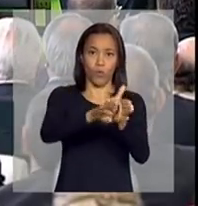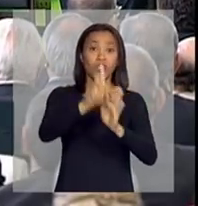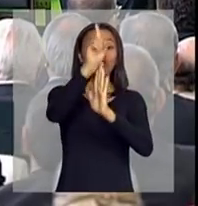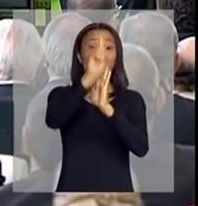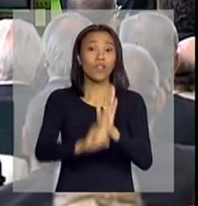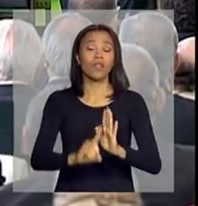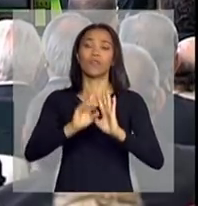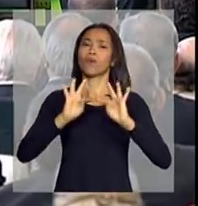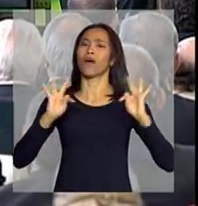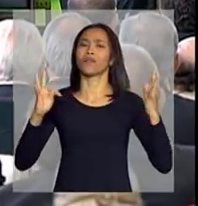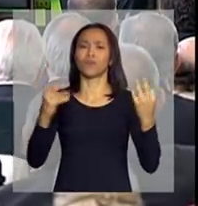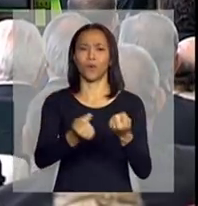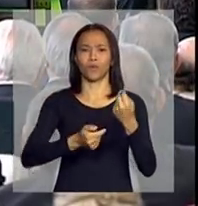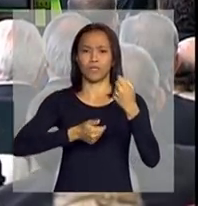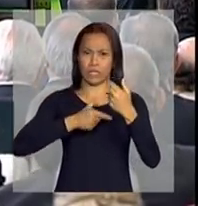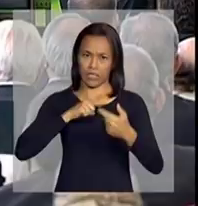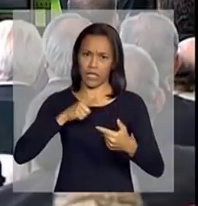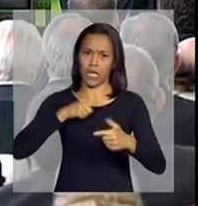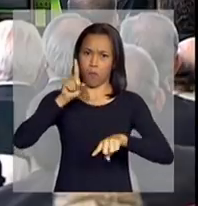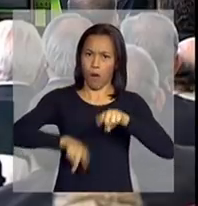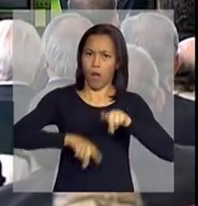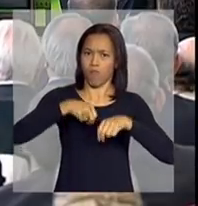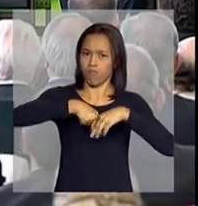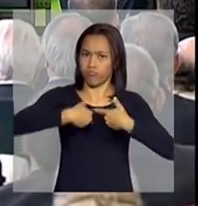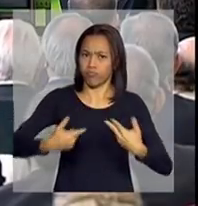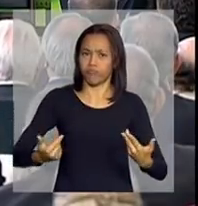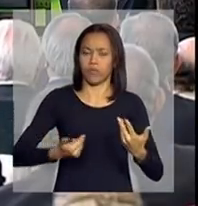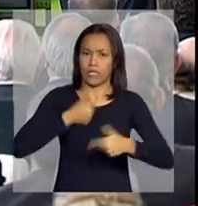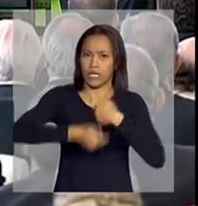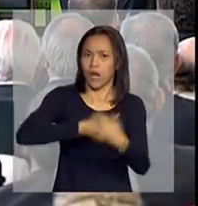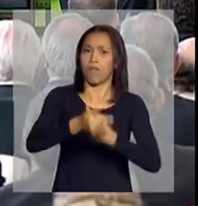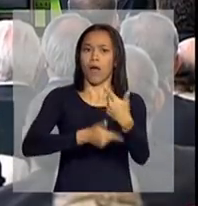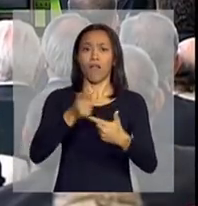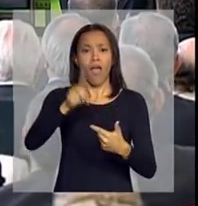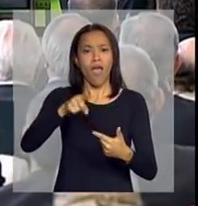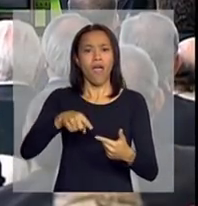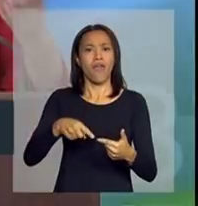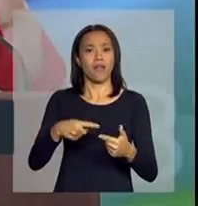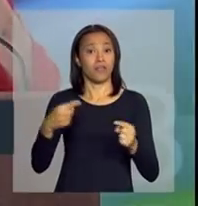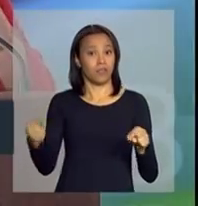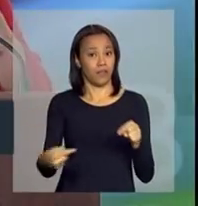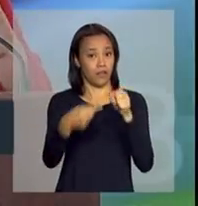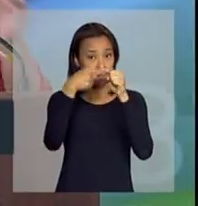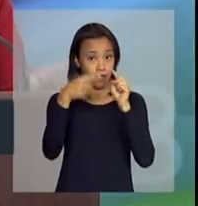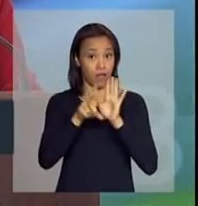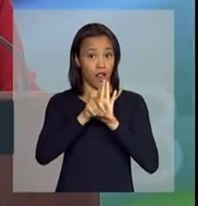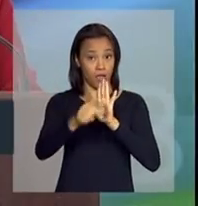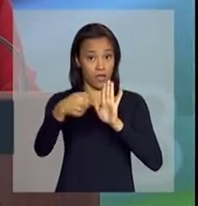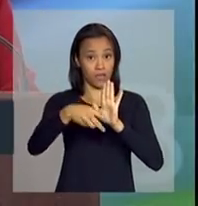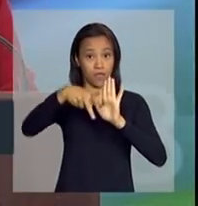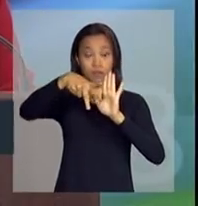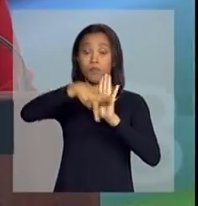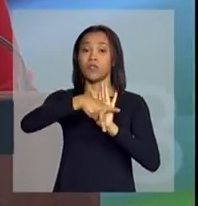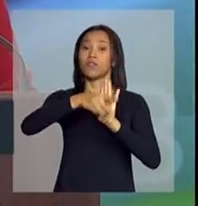aqueles que produzem. É esta a ideia desta medida provisória. e ao mesmo tempo